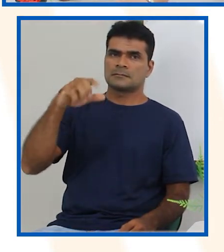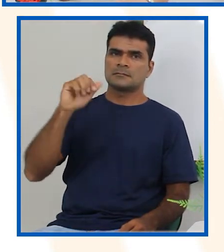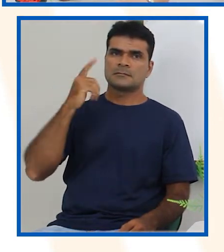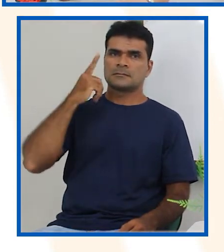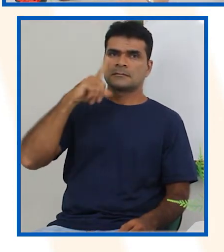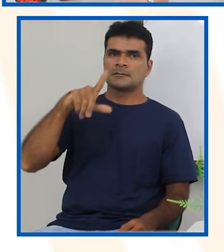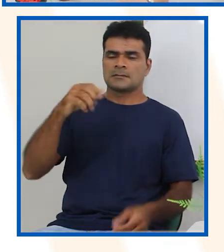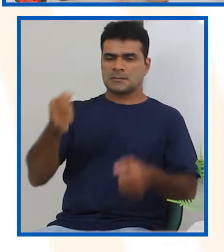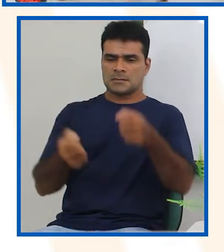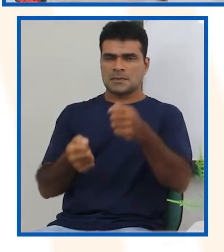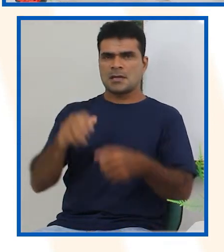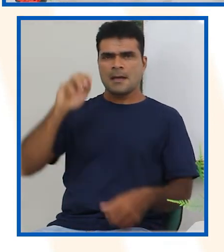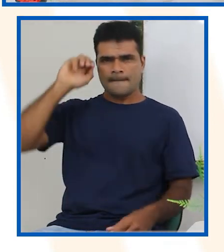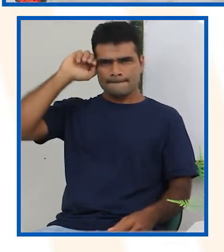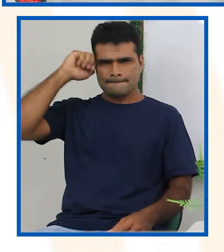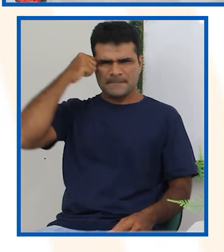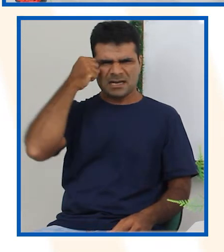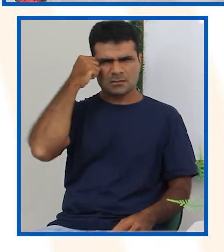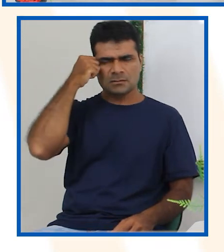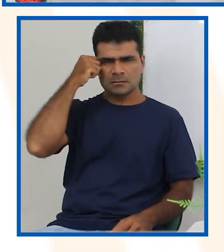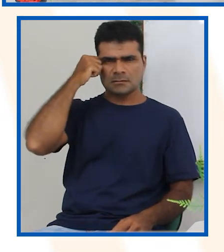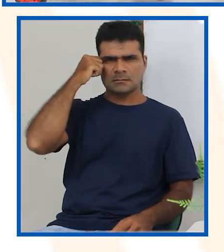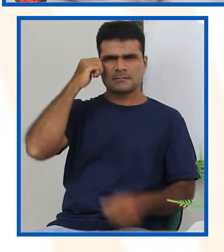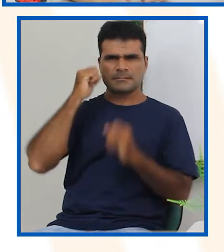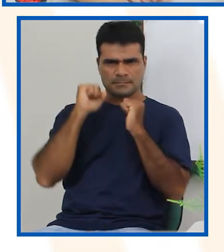sobrinhos da Juliana vai ganhar um carro preto?